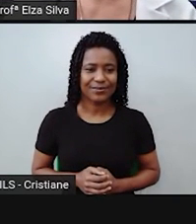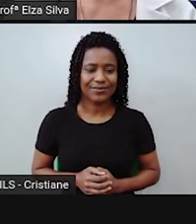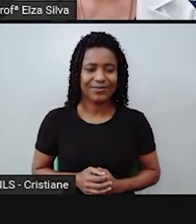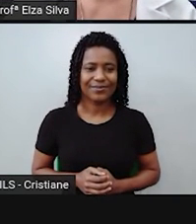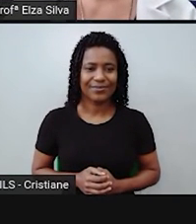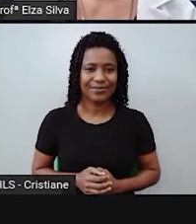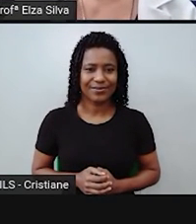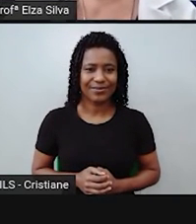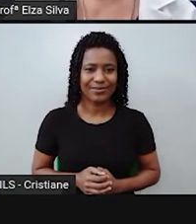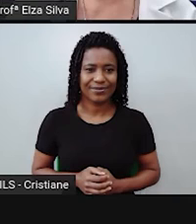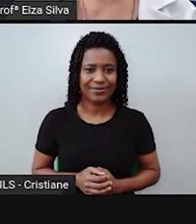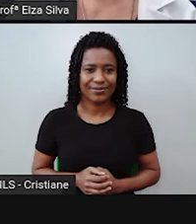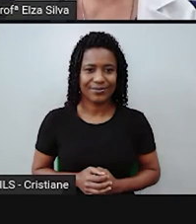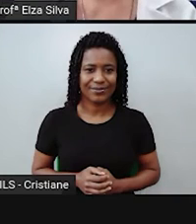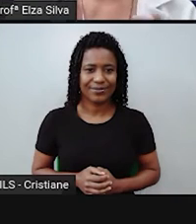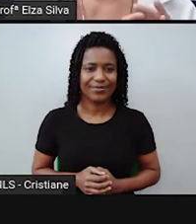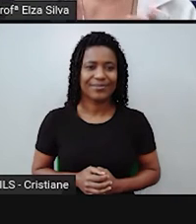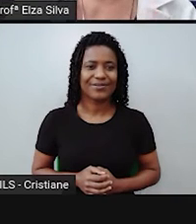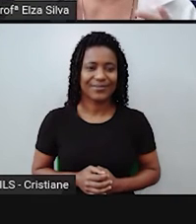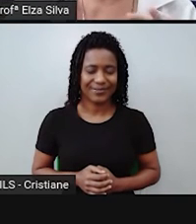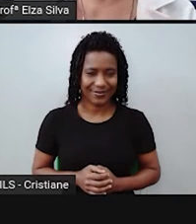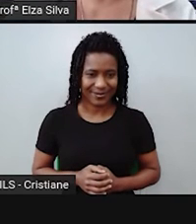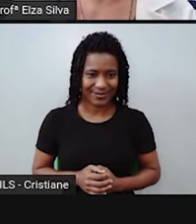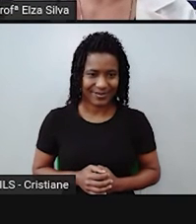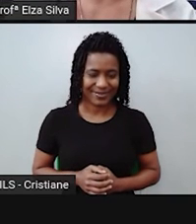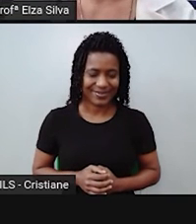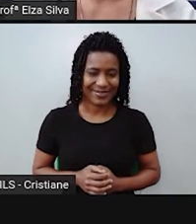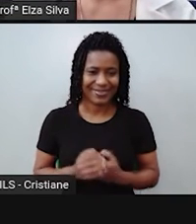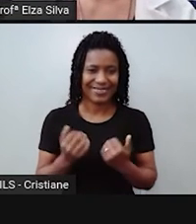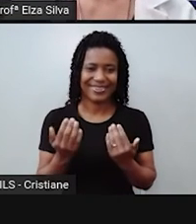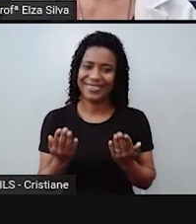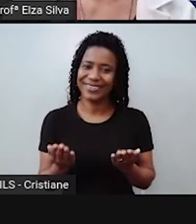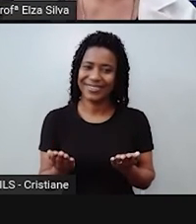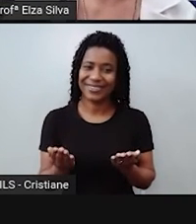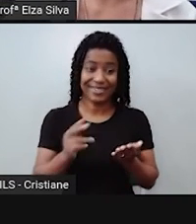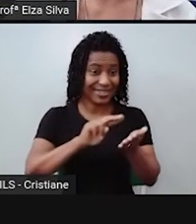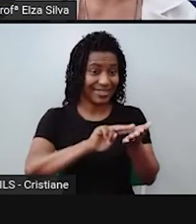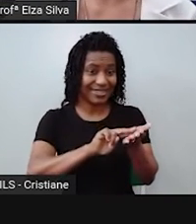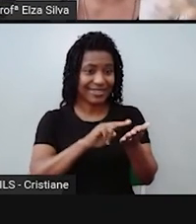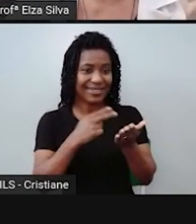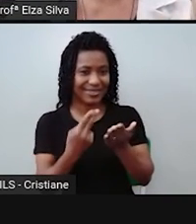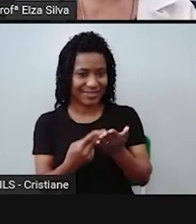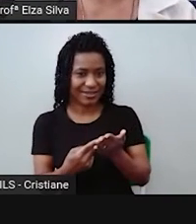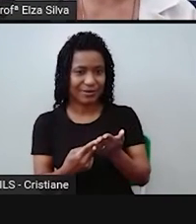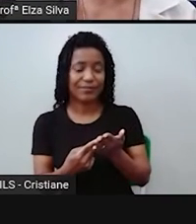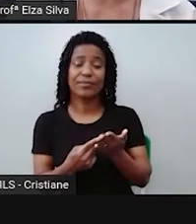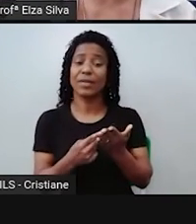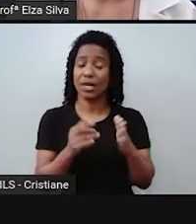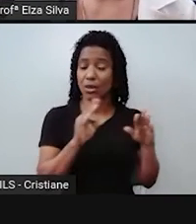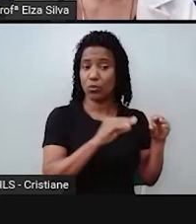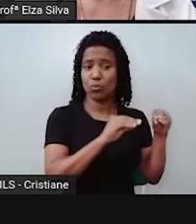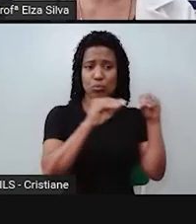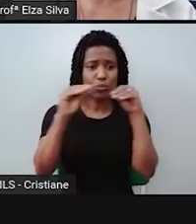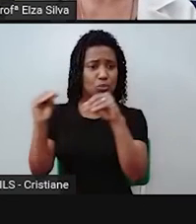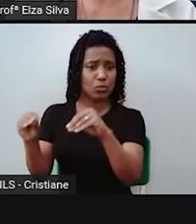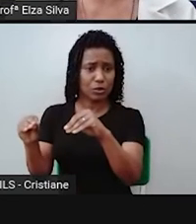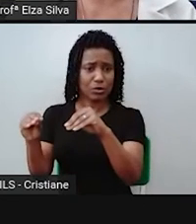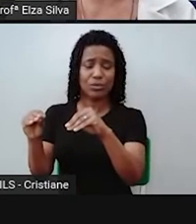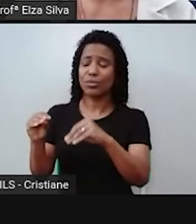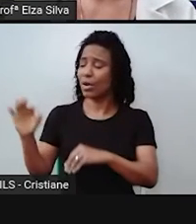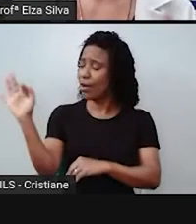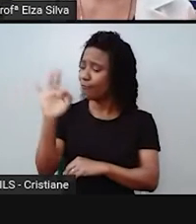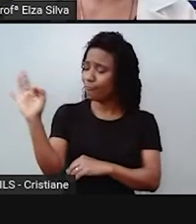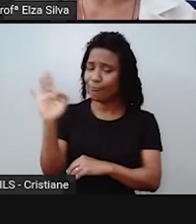after finished his graduation. Então, ele se mudou para a França depois de